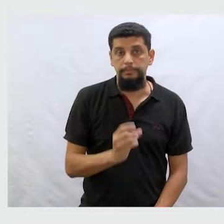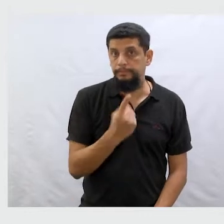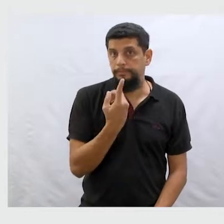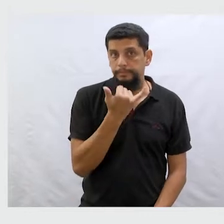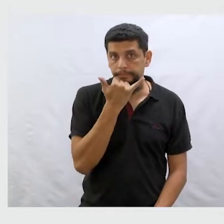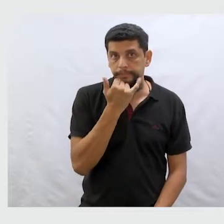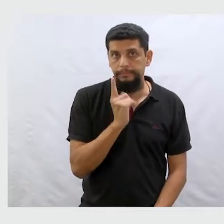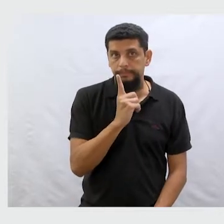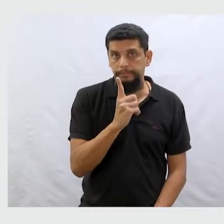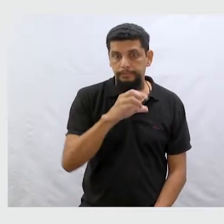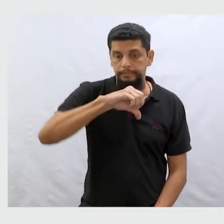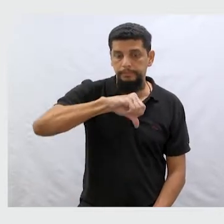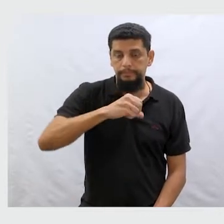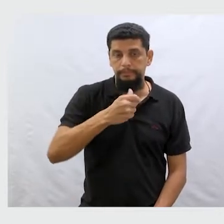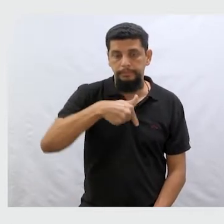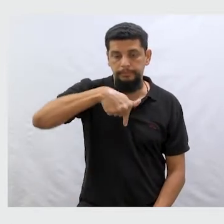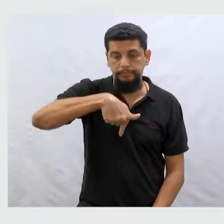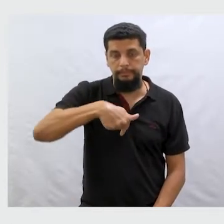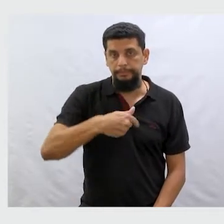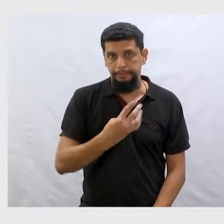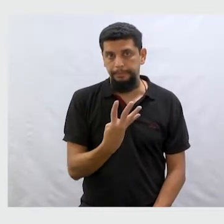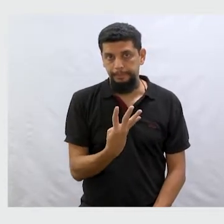a realidade das nossas crianças.